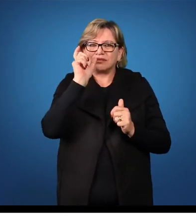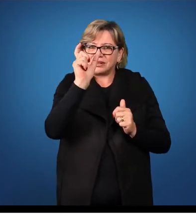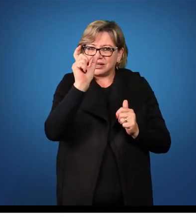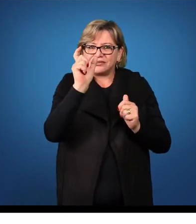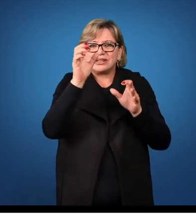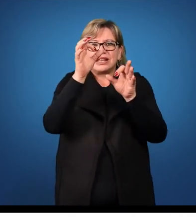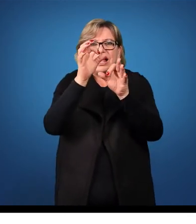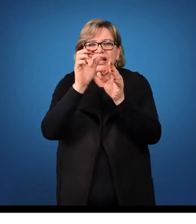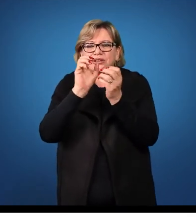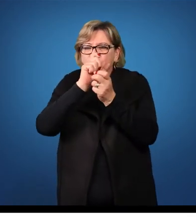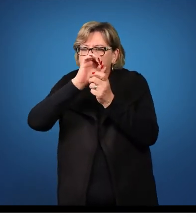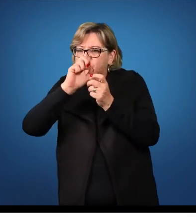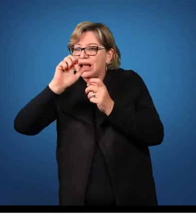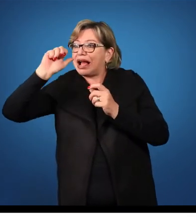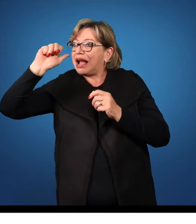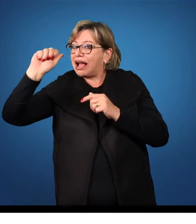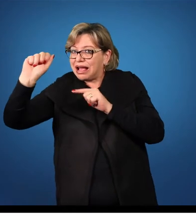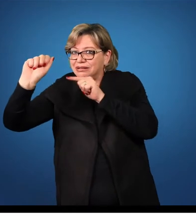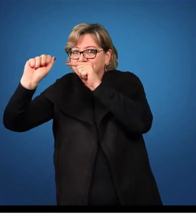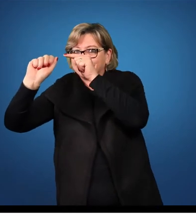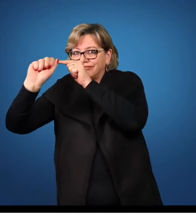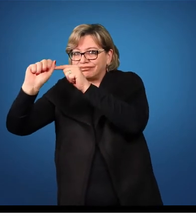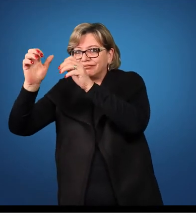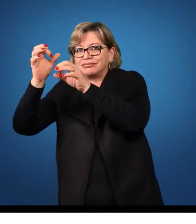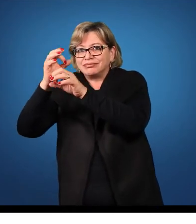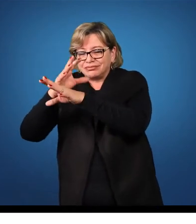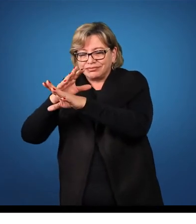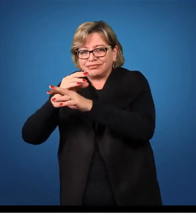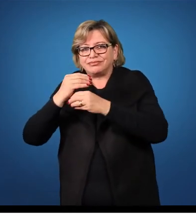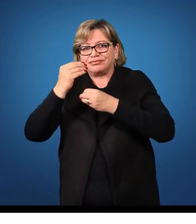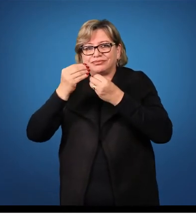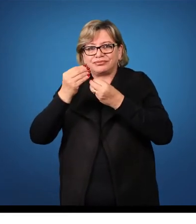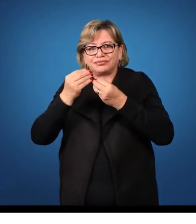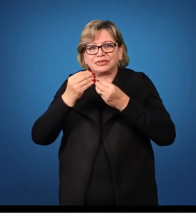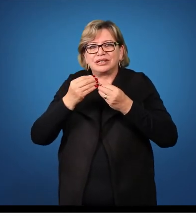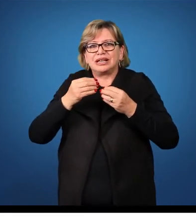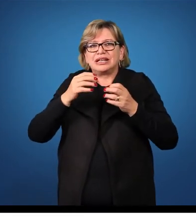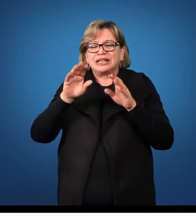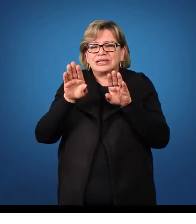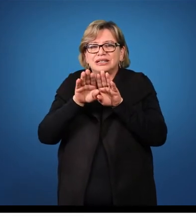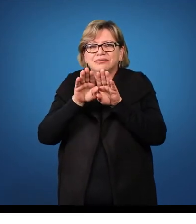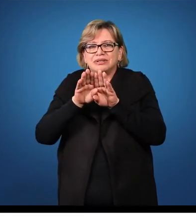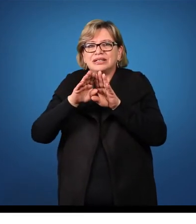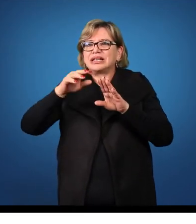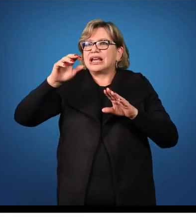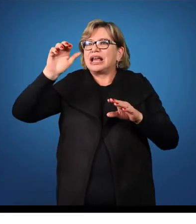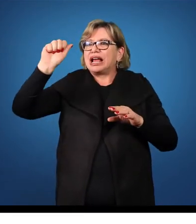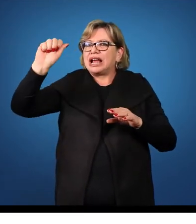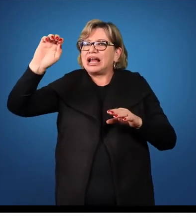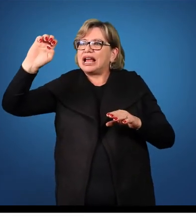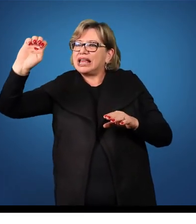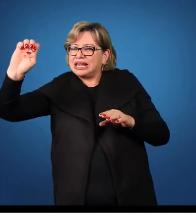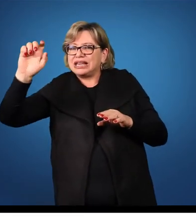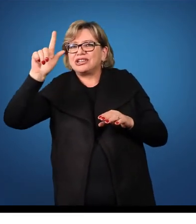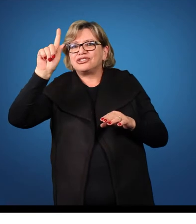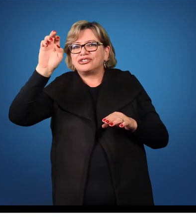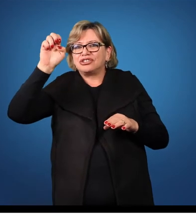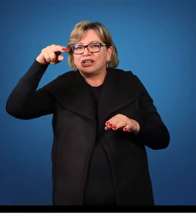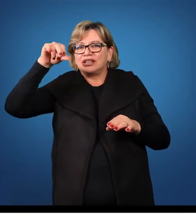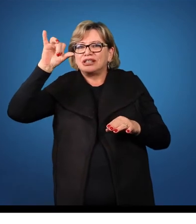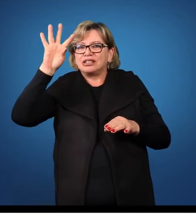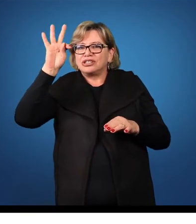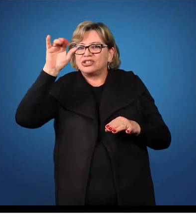terminadas em A, no caso nominativo, e em AE, no caso genitivo,